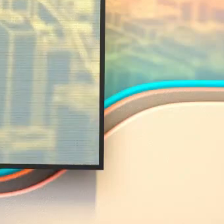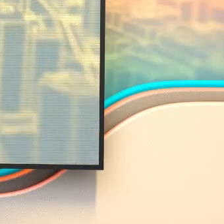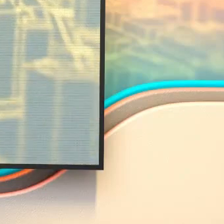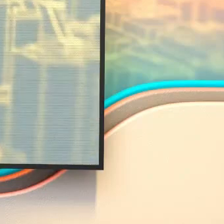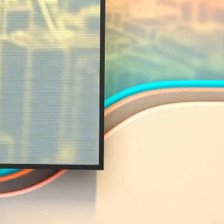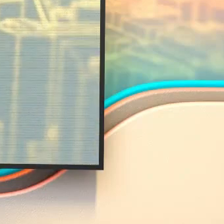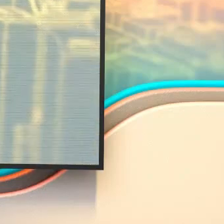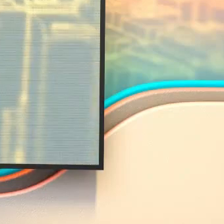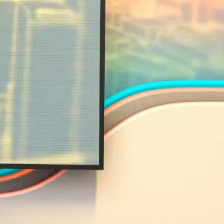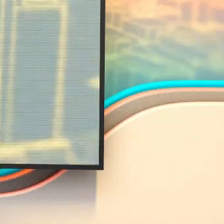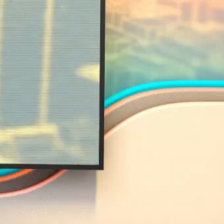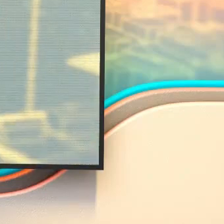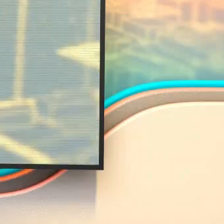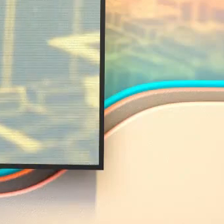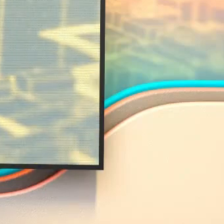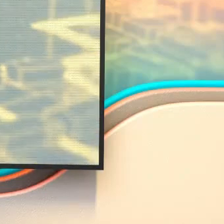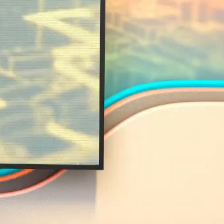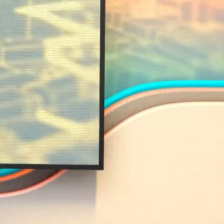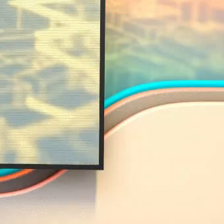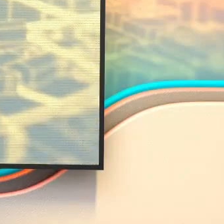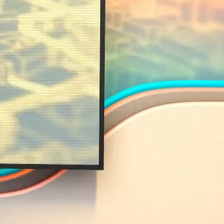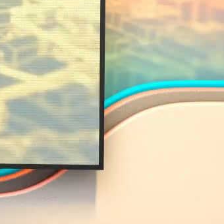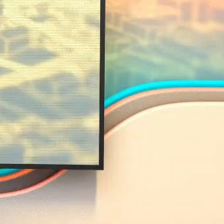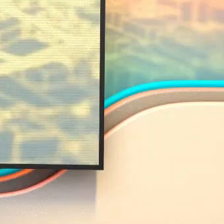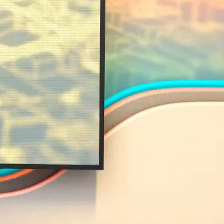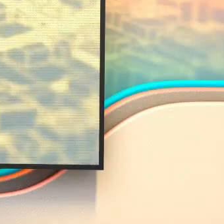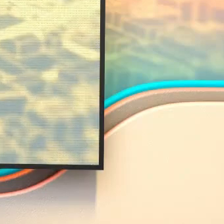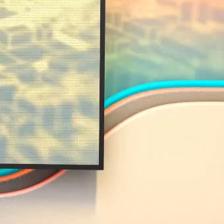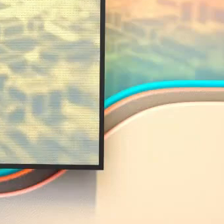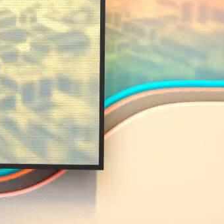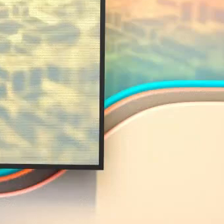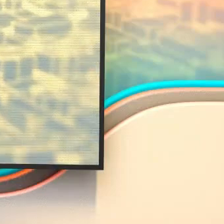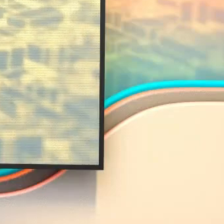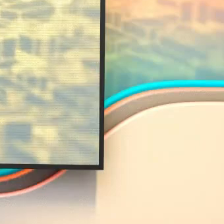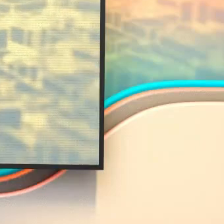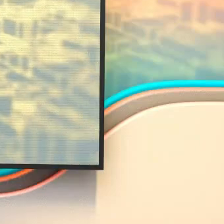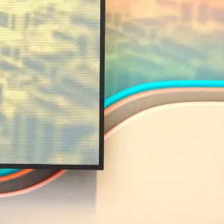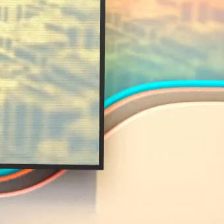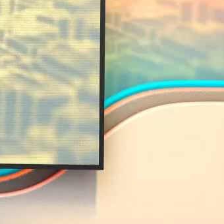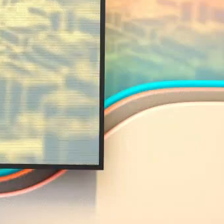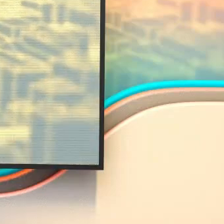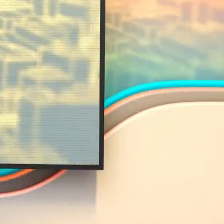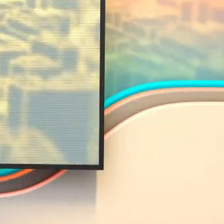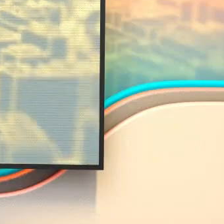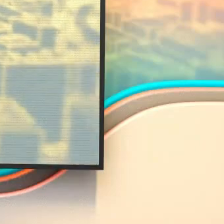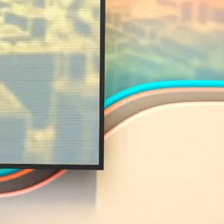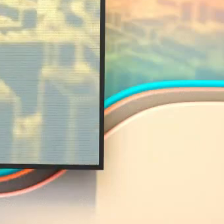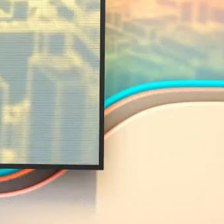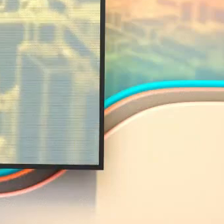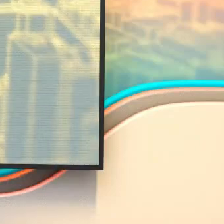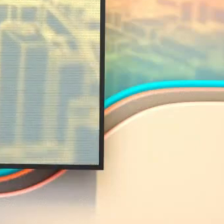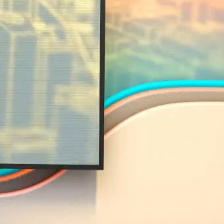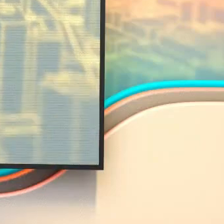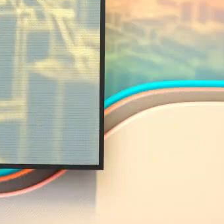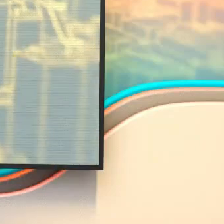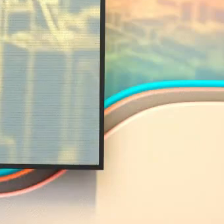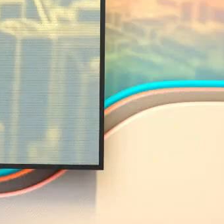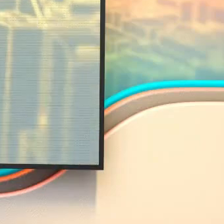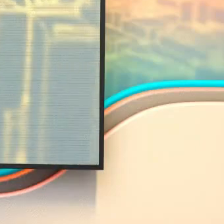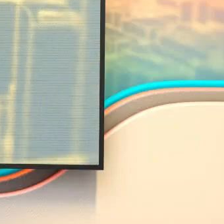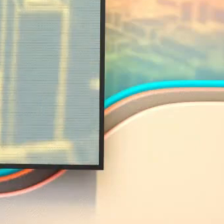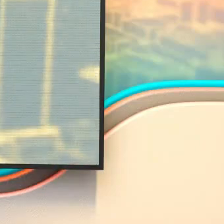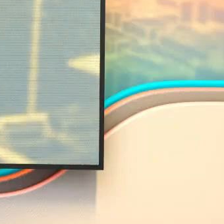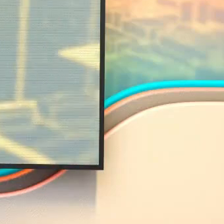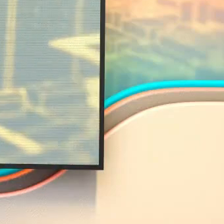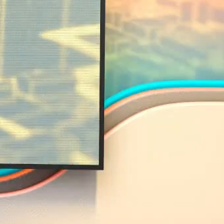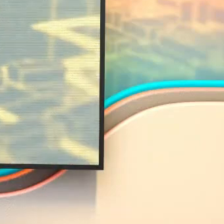reais. E também foi anunciado pelo governador Eduardo Leite o primeiro edital de pagamento de serviços ambientais do Estado voltado para